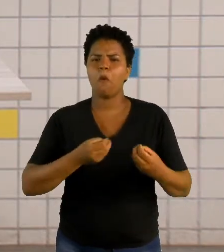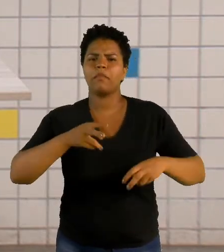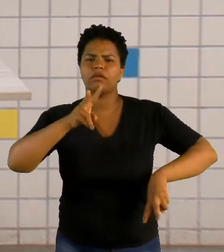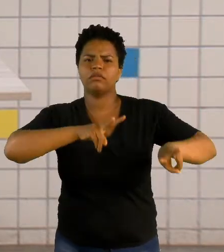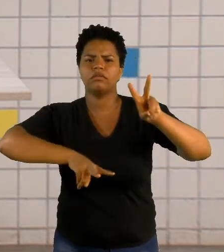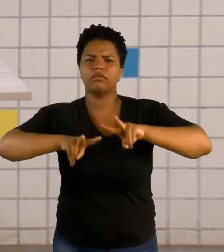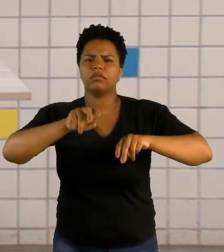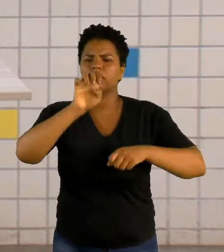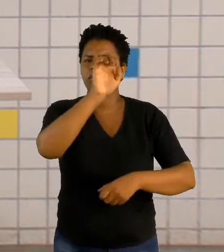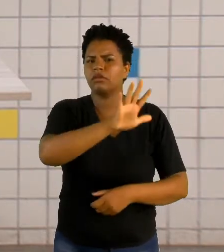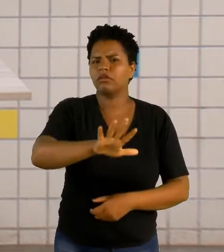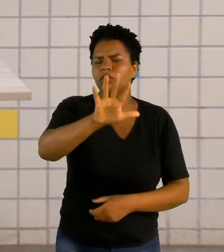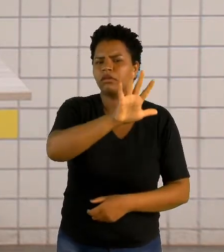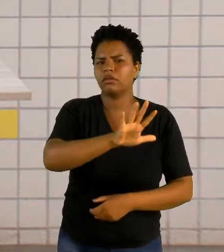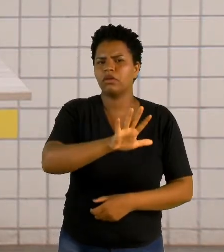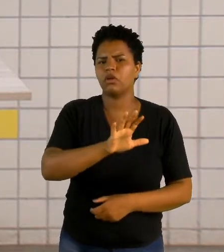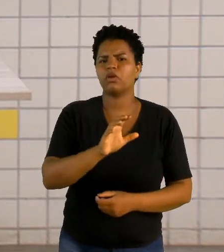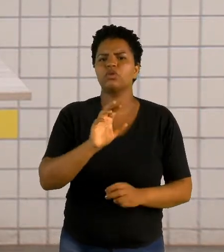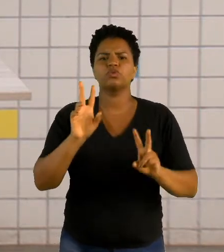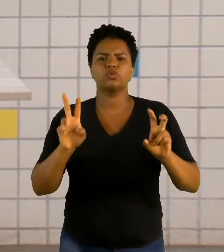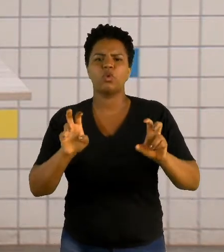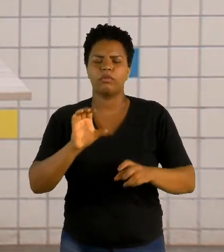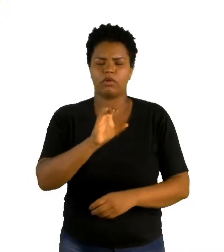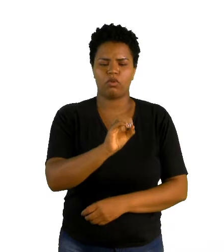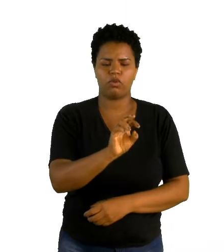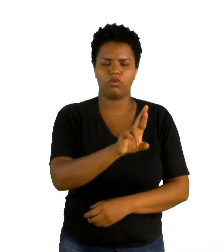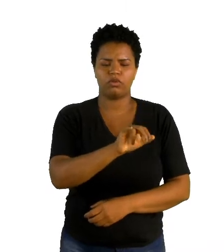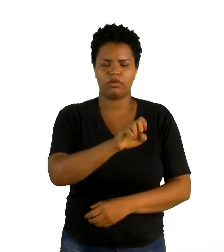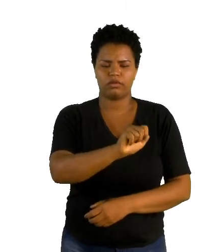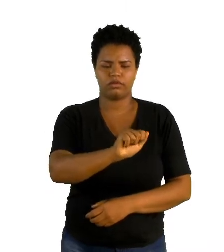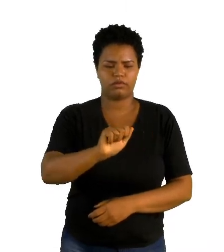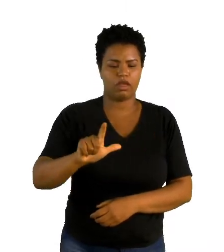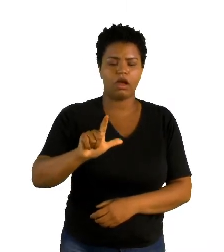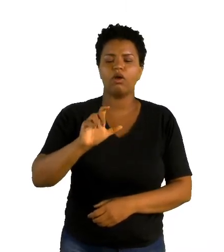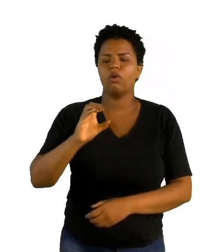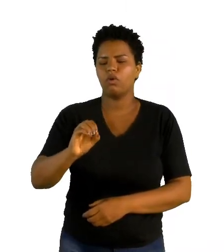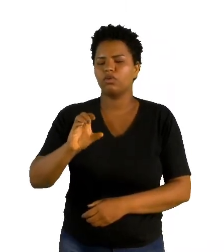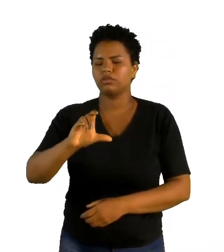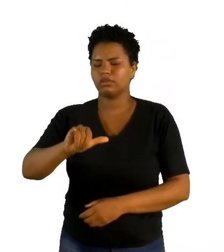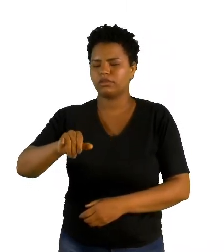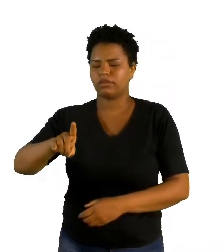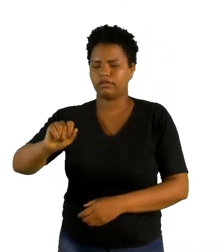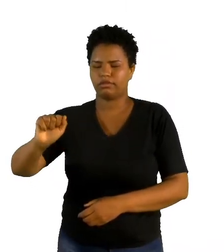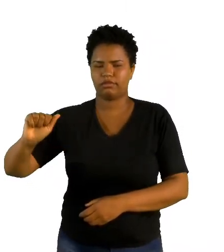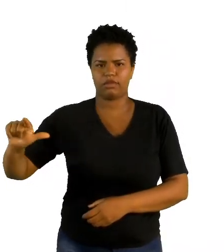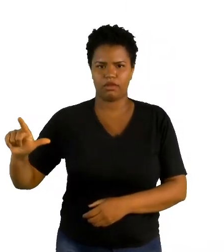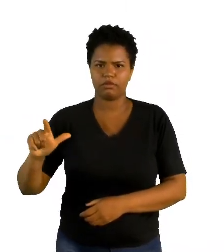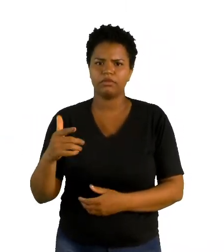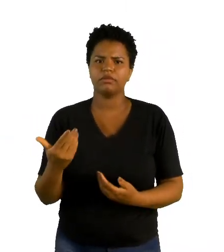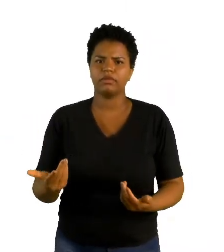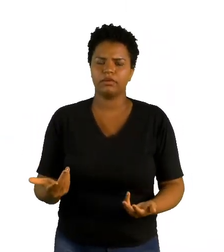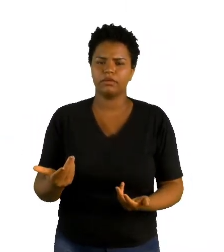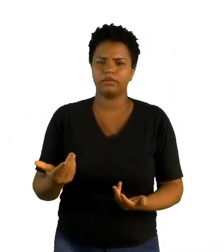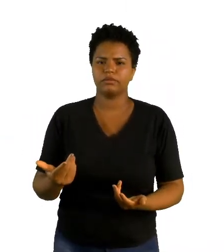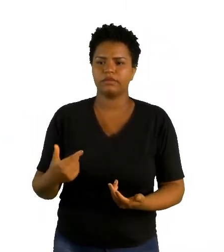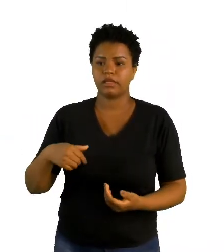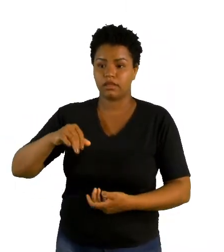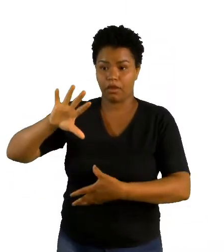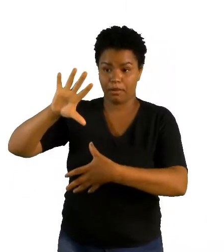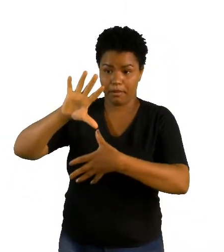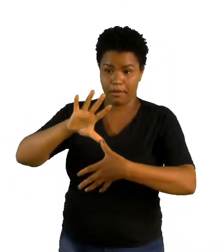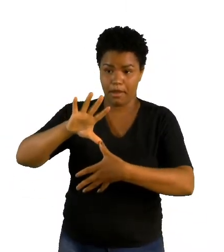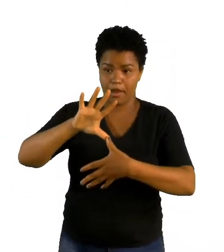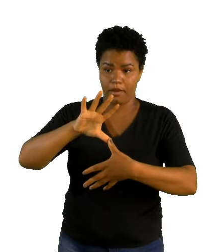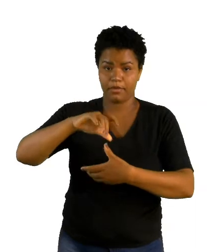exemplo, da Europa do que é oriental e o que é ocidental? Se nós observarmos esse nosso mapa, tudo que está em azul é ocidental